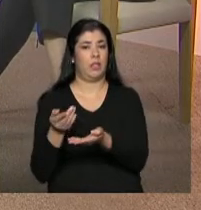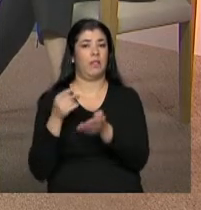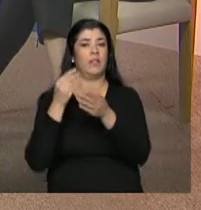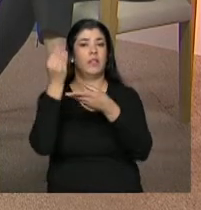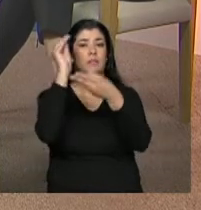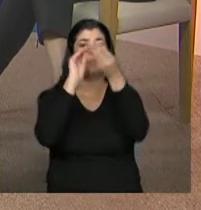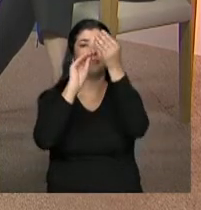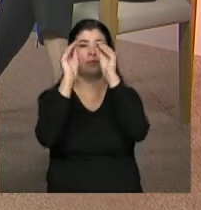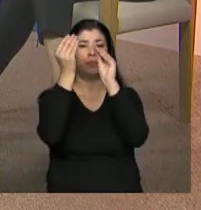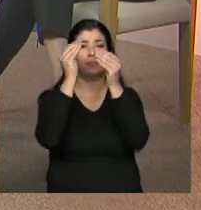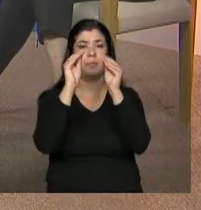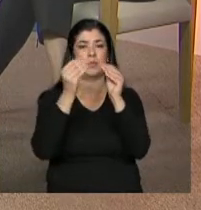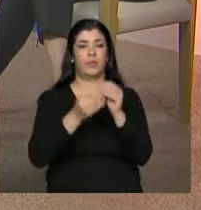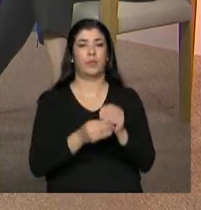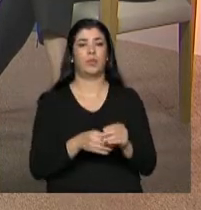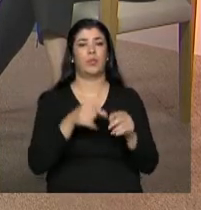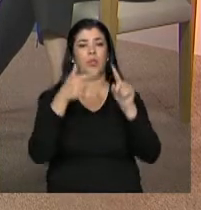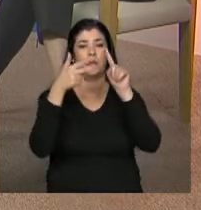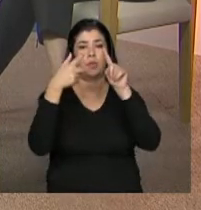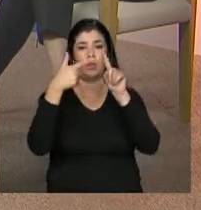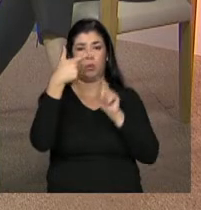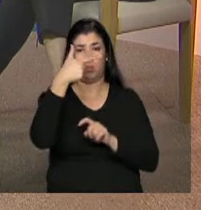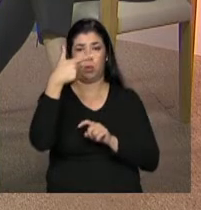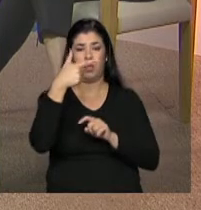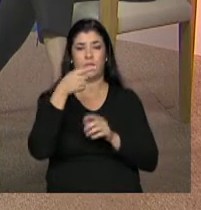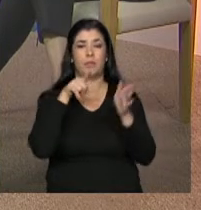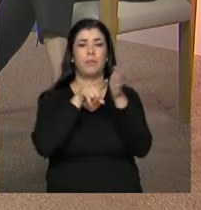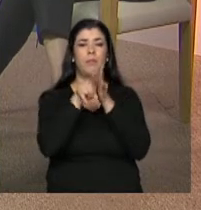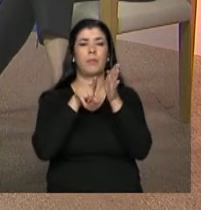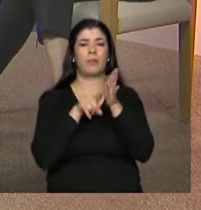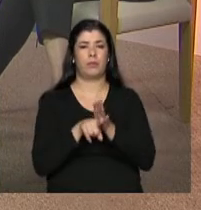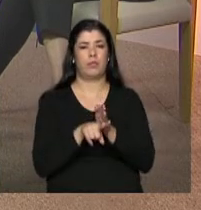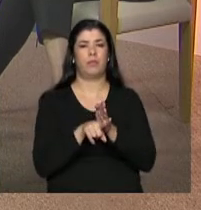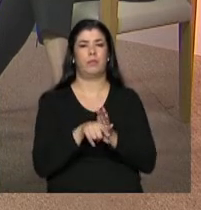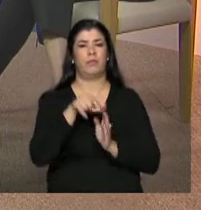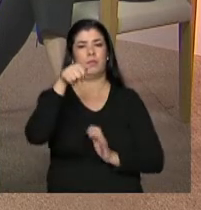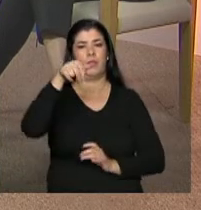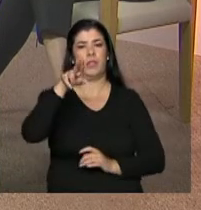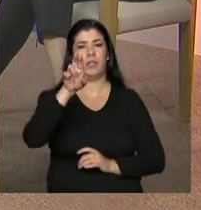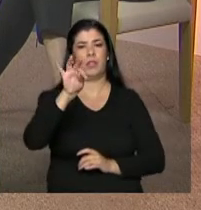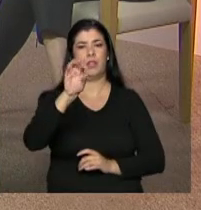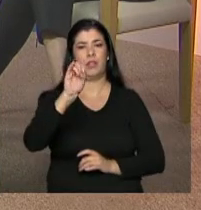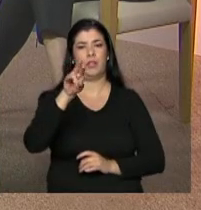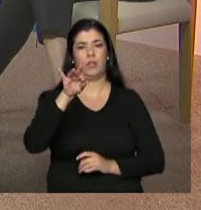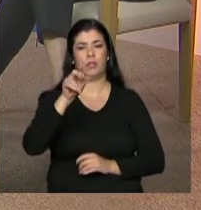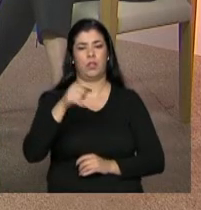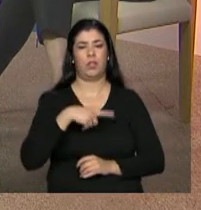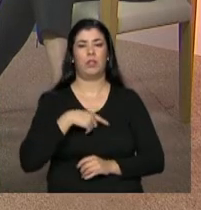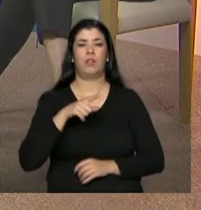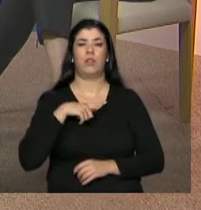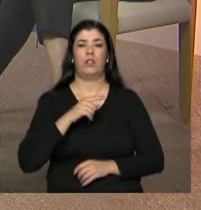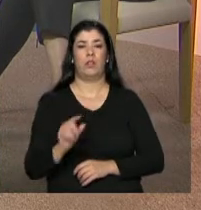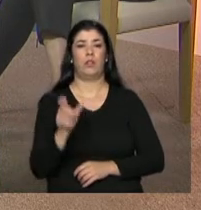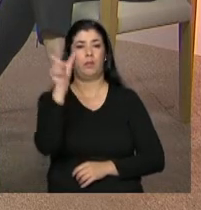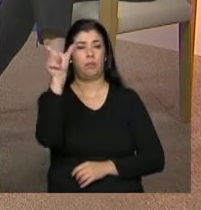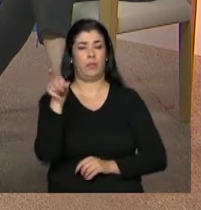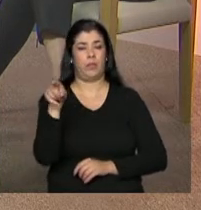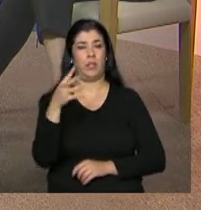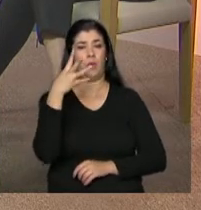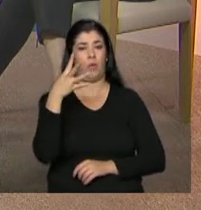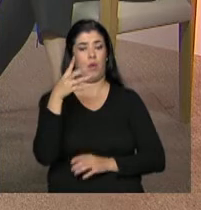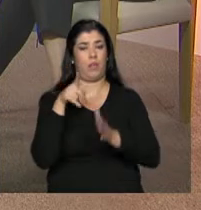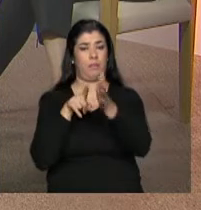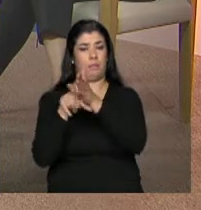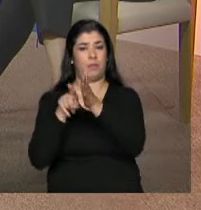responder, na verdade, dois pequenos questionários. um questionário com quatro questões que são questões gerais da entidade